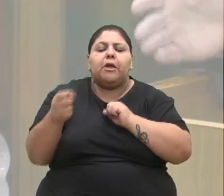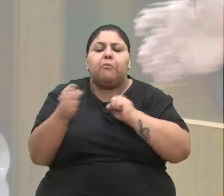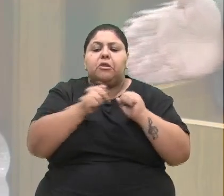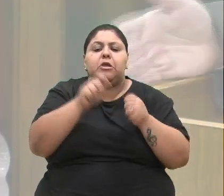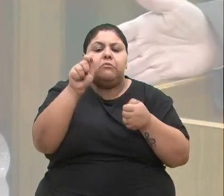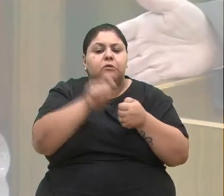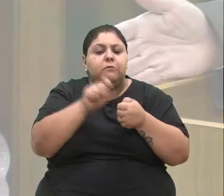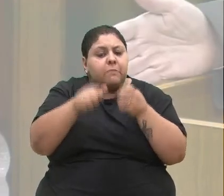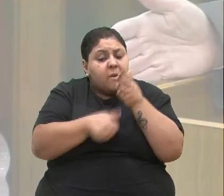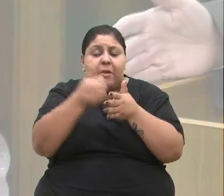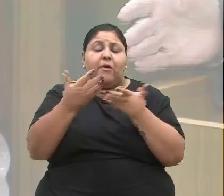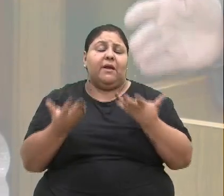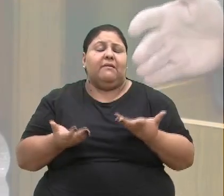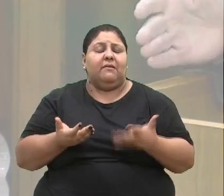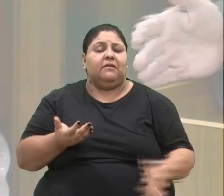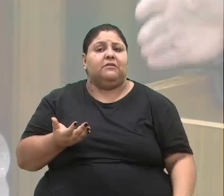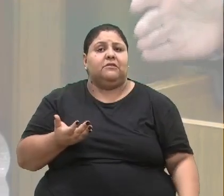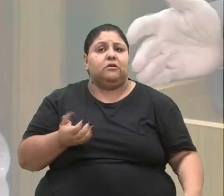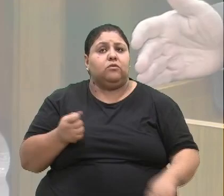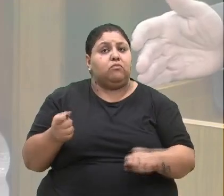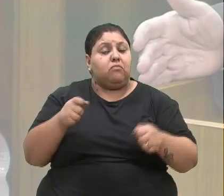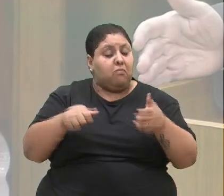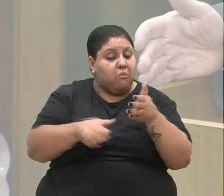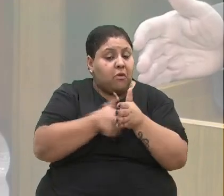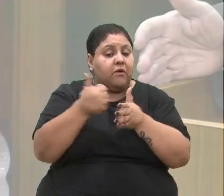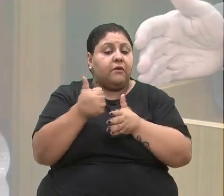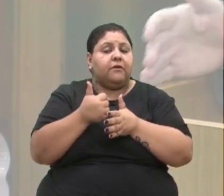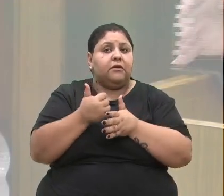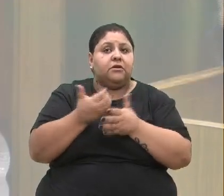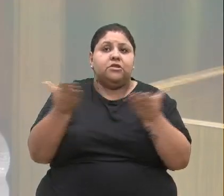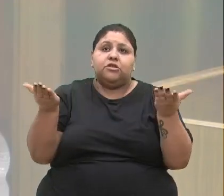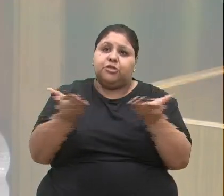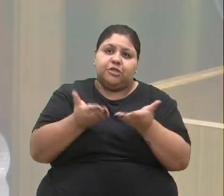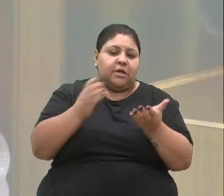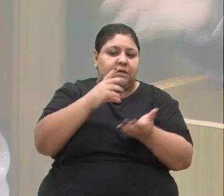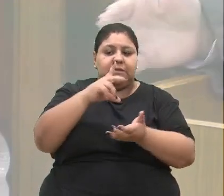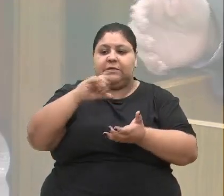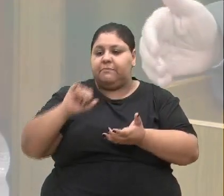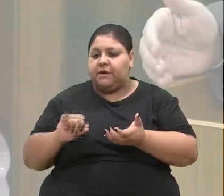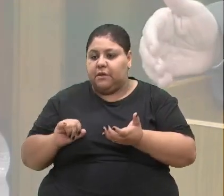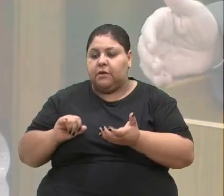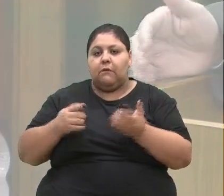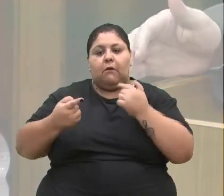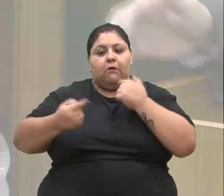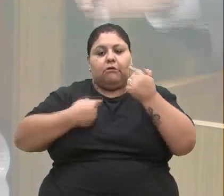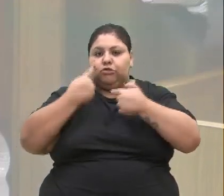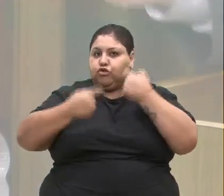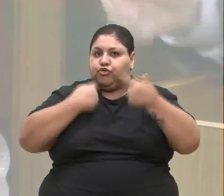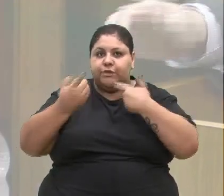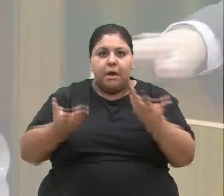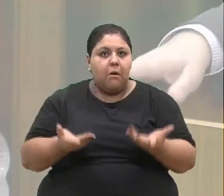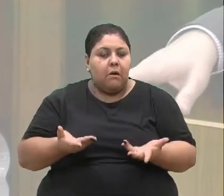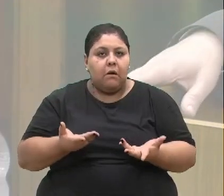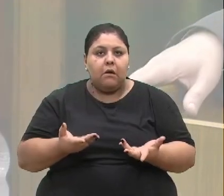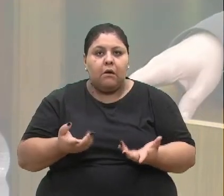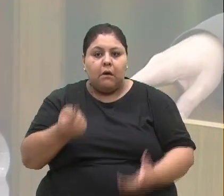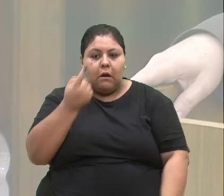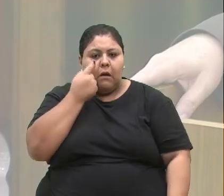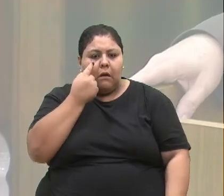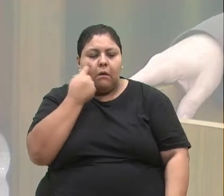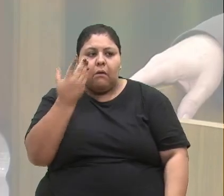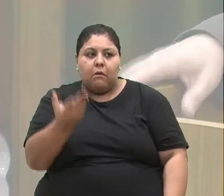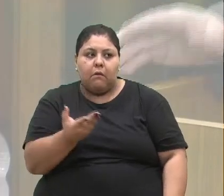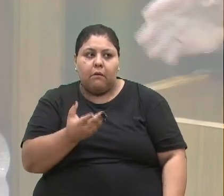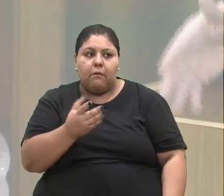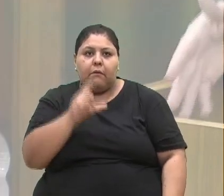para melhorar? O que podemos fazer, que já teve CPI, já teve debate, já teve discussão? E eu vejo aqui o quanto